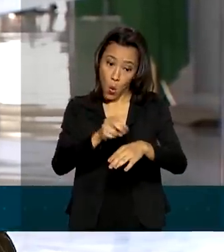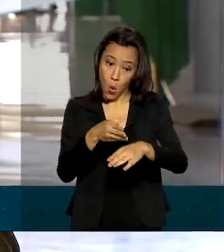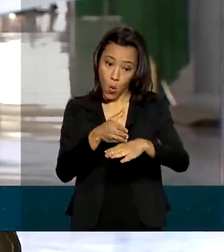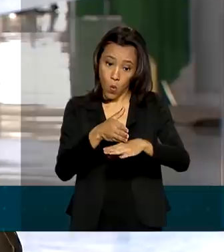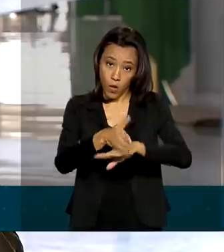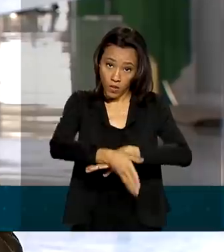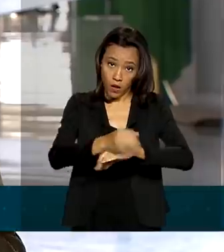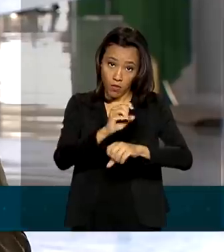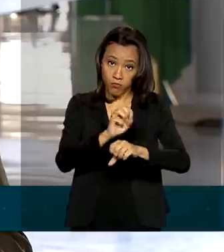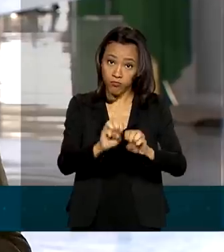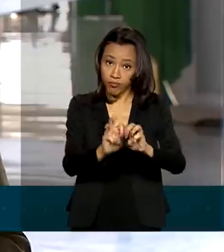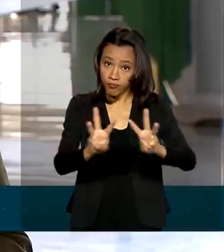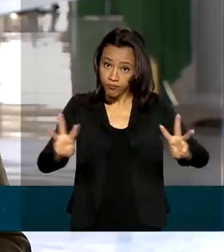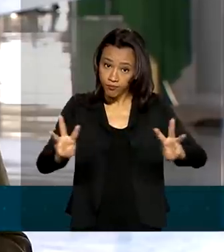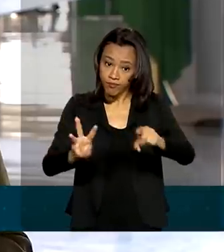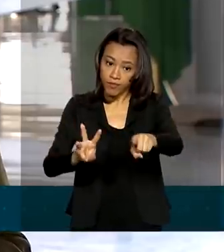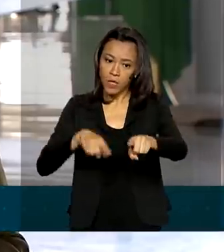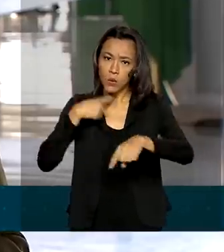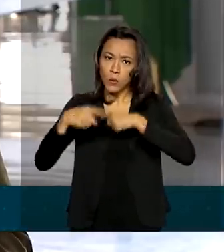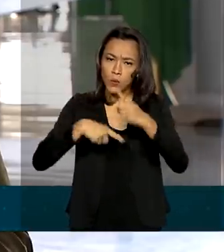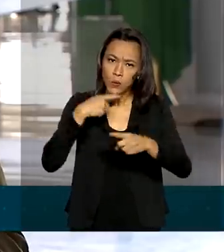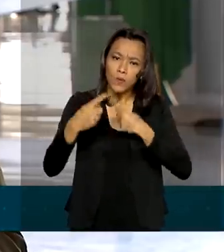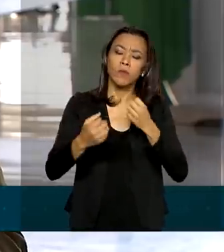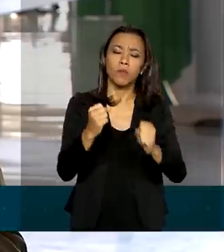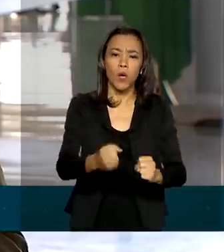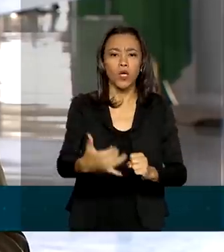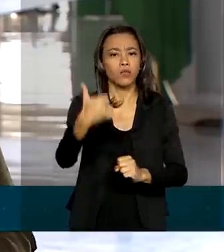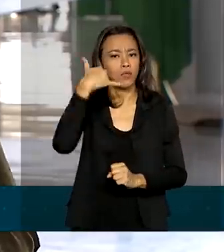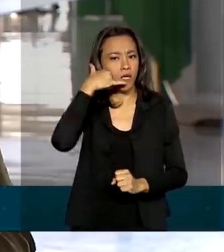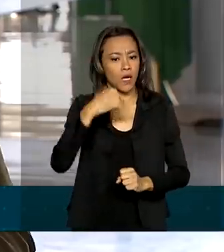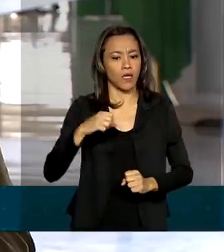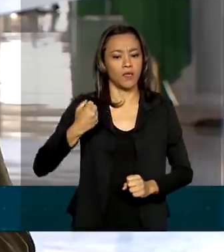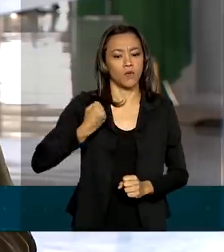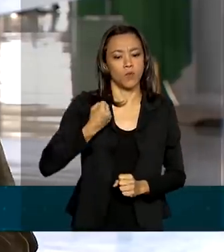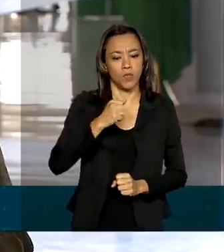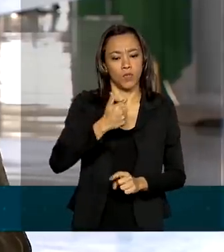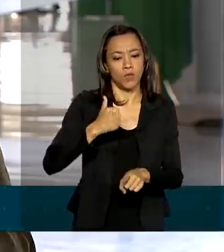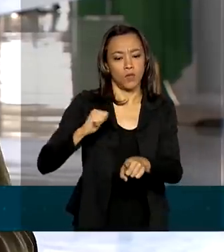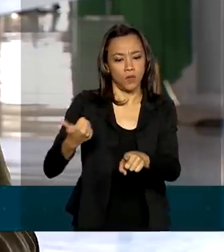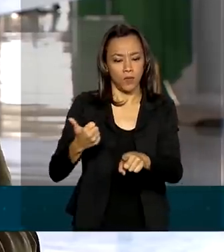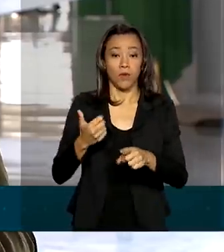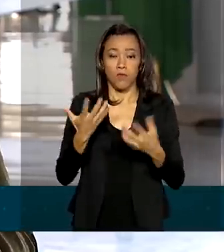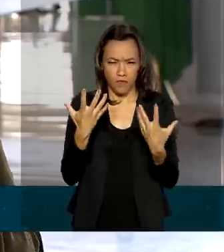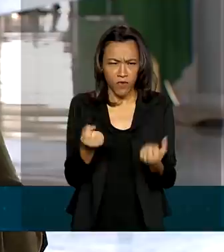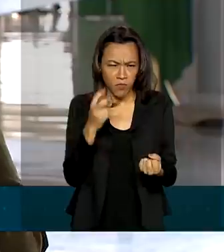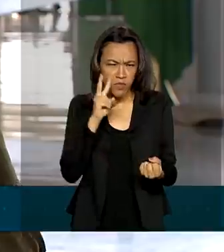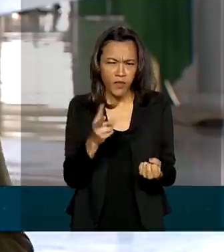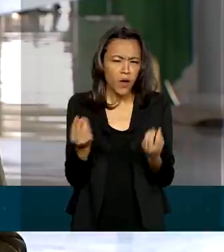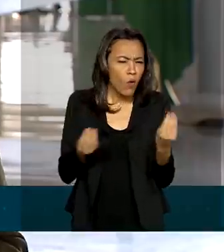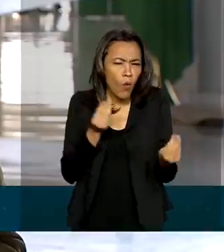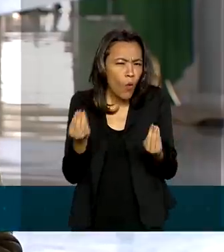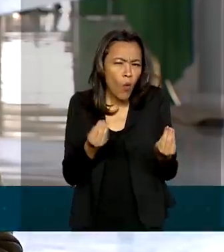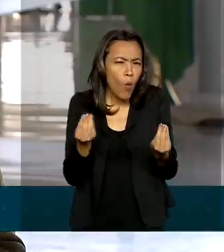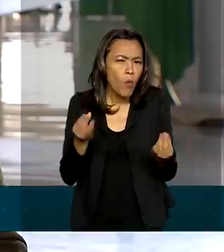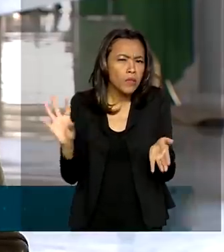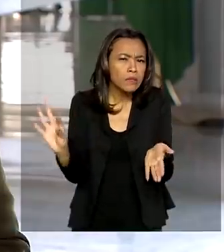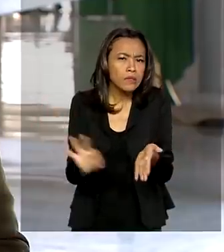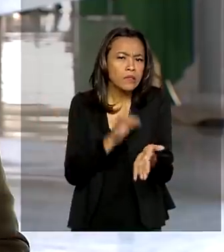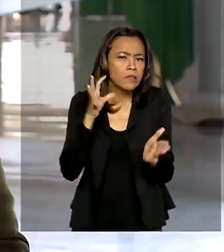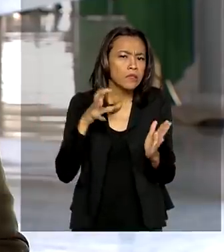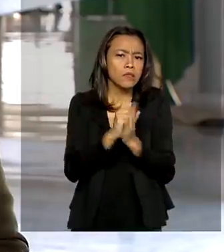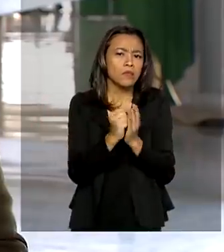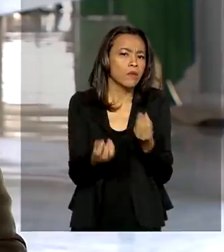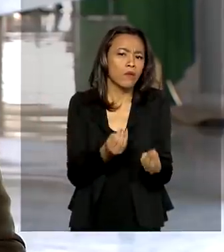.br. Qualquer dúvida pode ser tirada na Central 111. Agora vamos ver um passo a passo que explica como que deve ser feito esse